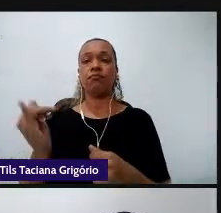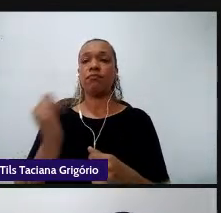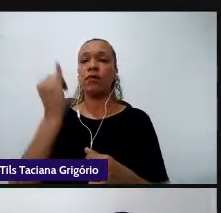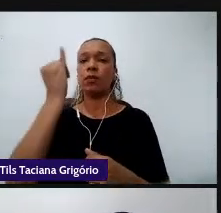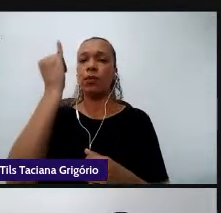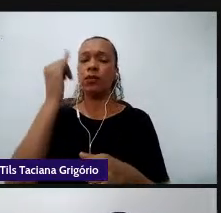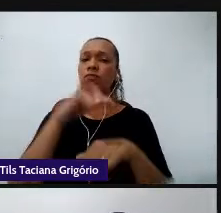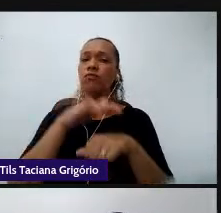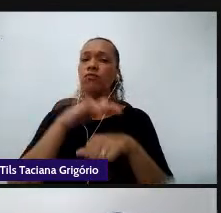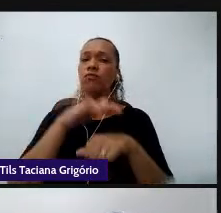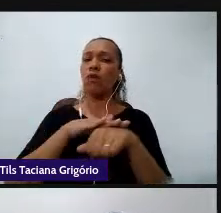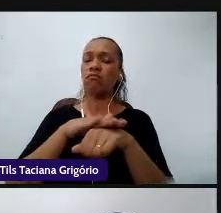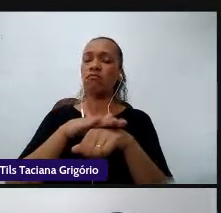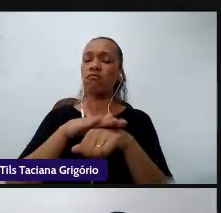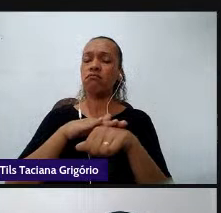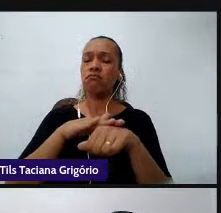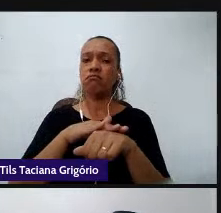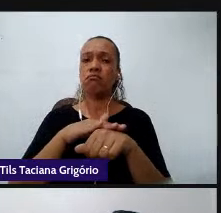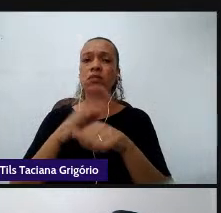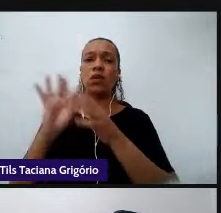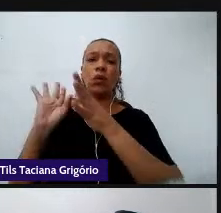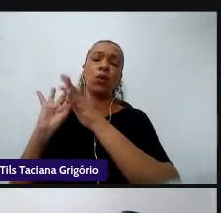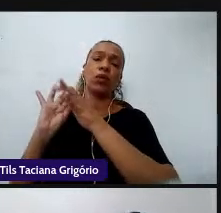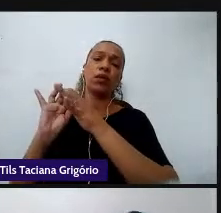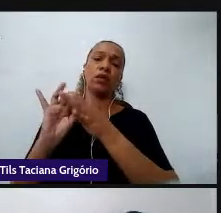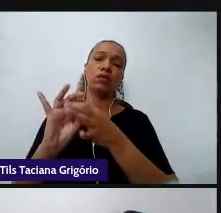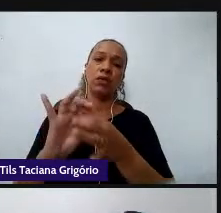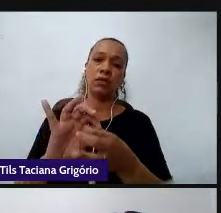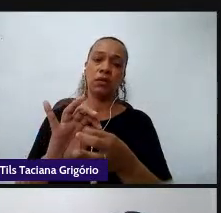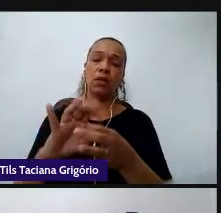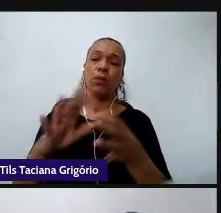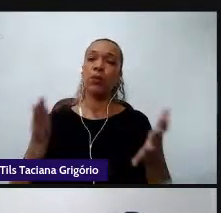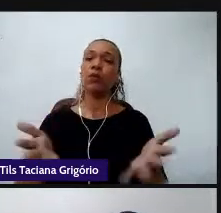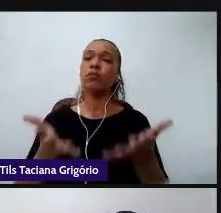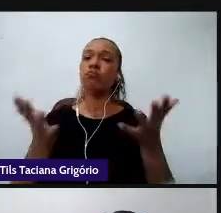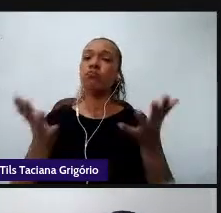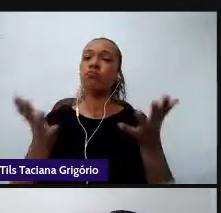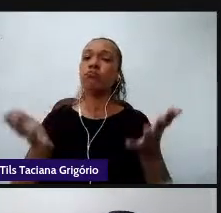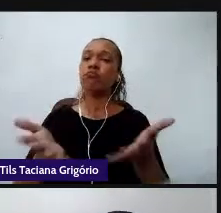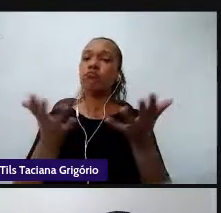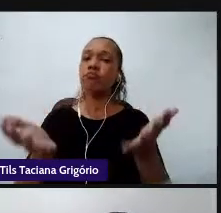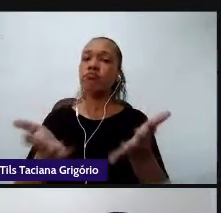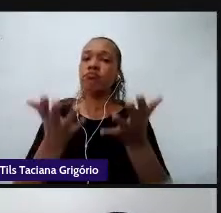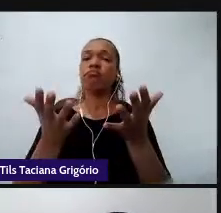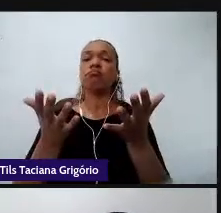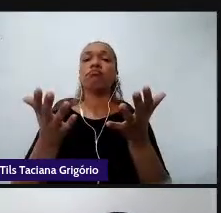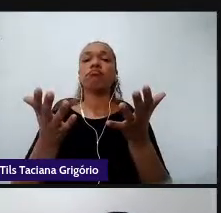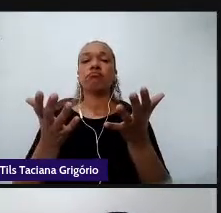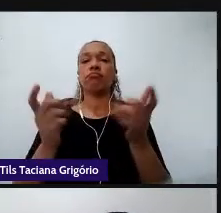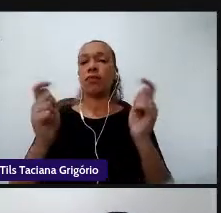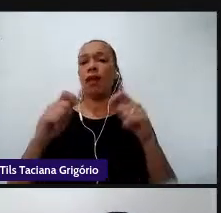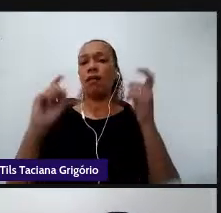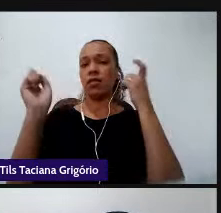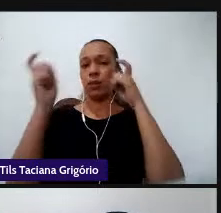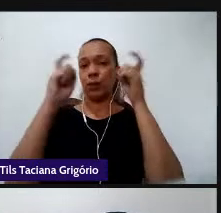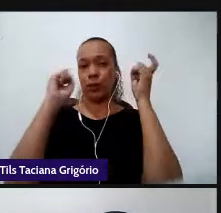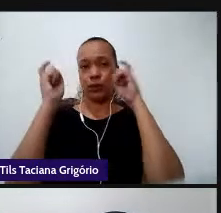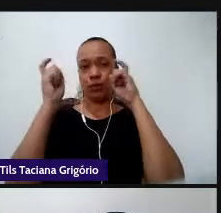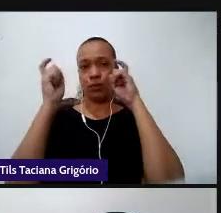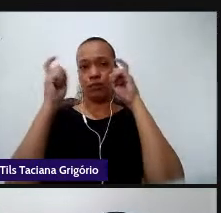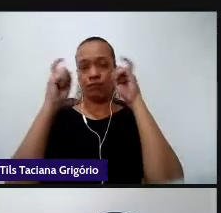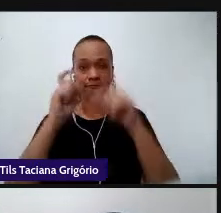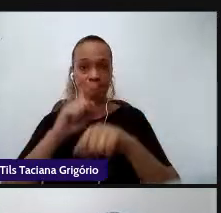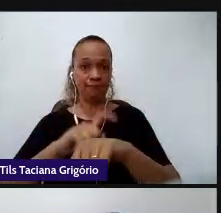sobre a contextualização e as motivações que nos levam a trazer esse diálogo neste momento de